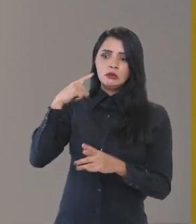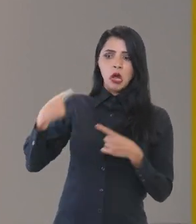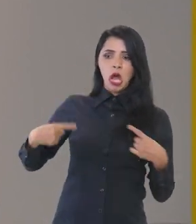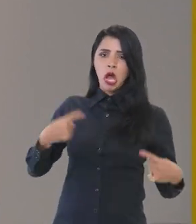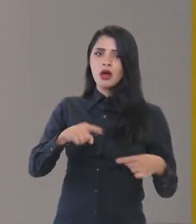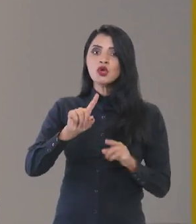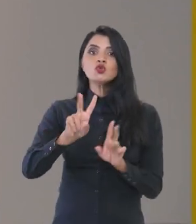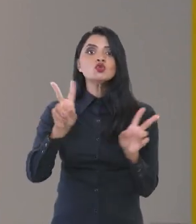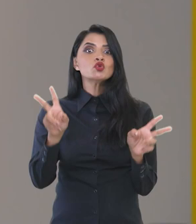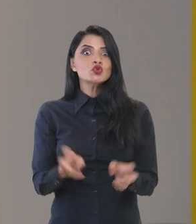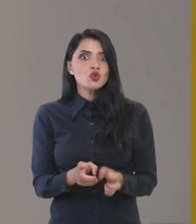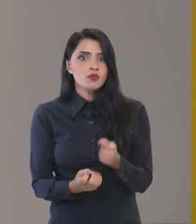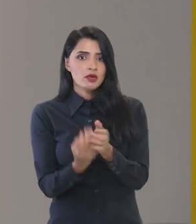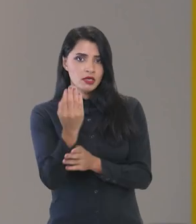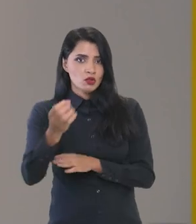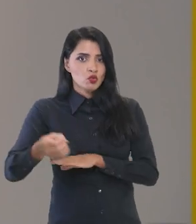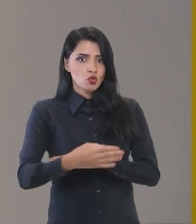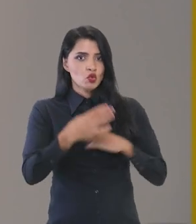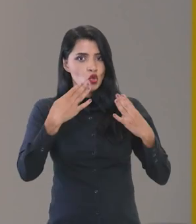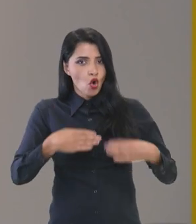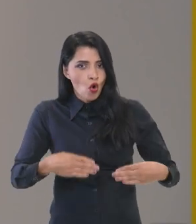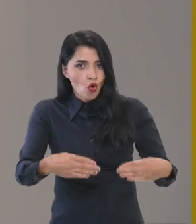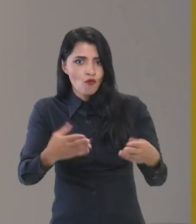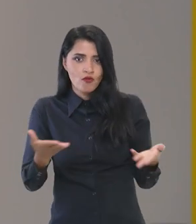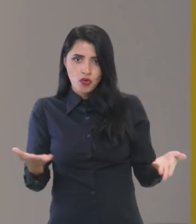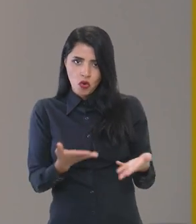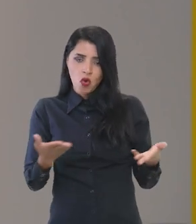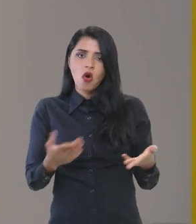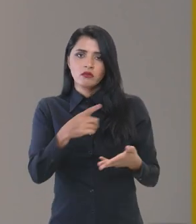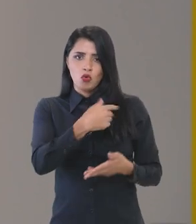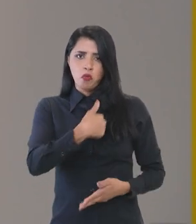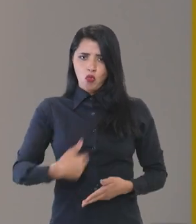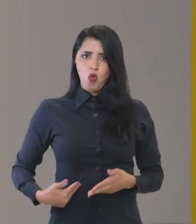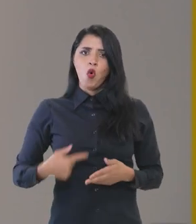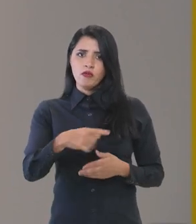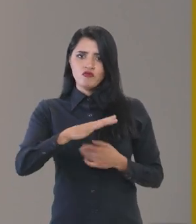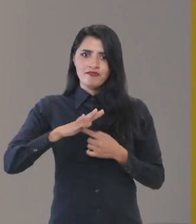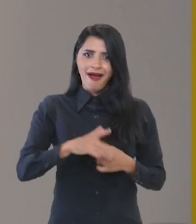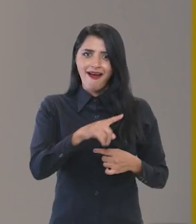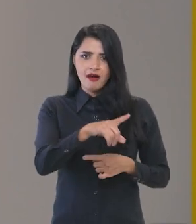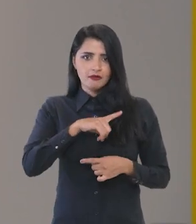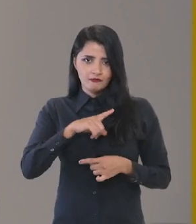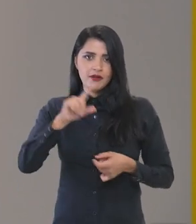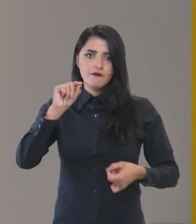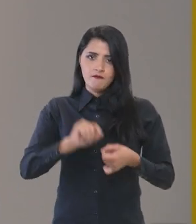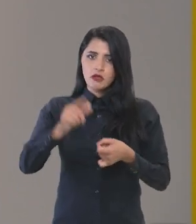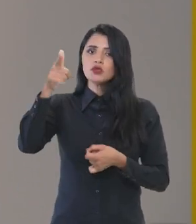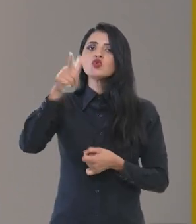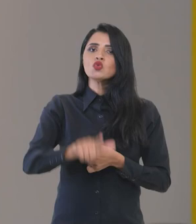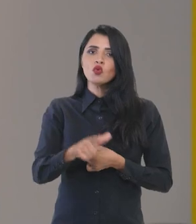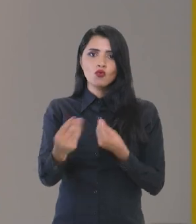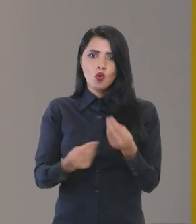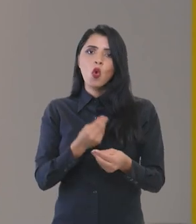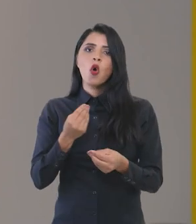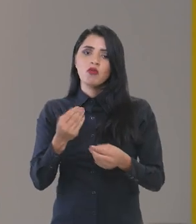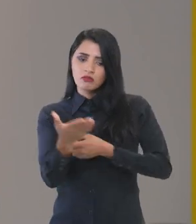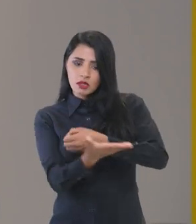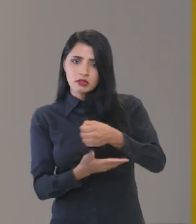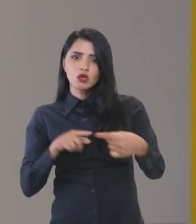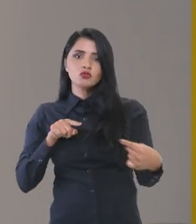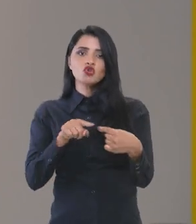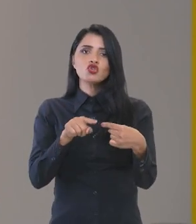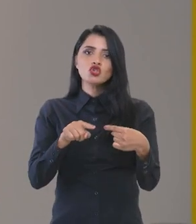sobre a criação dos novos ministérios. A máquina pública, ela vai ser refeita a partir dos